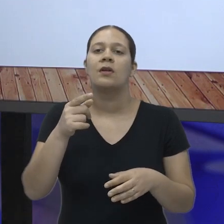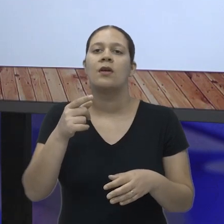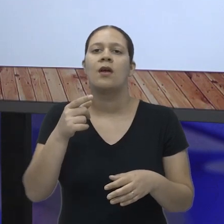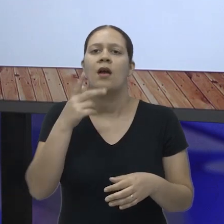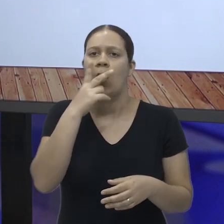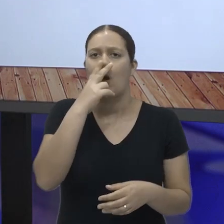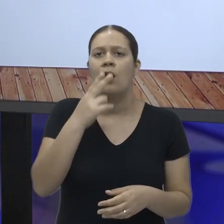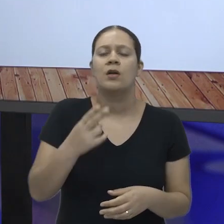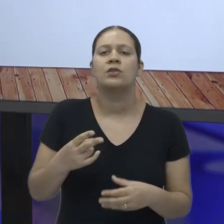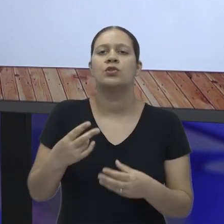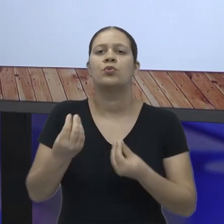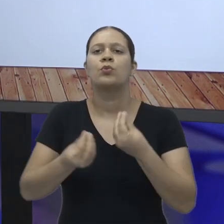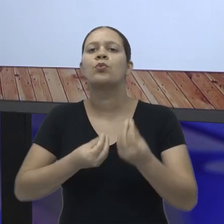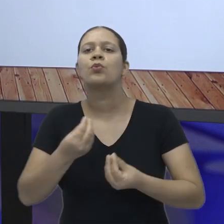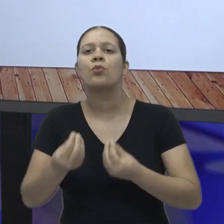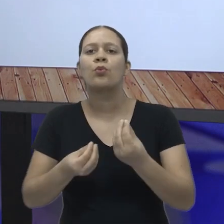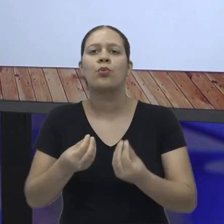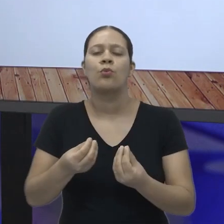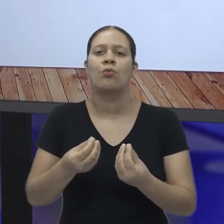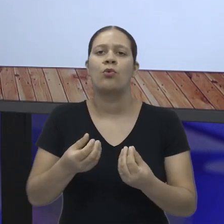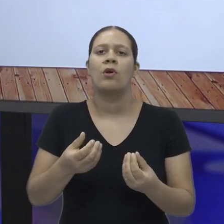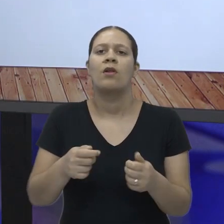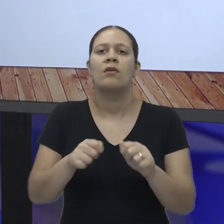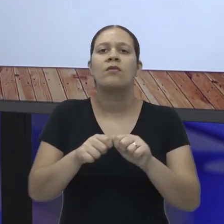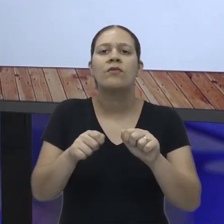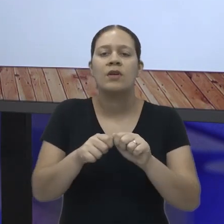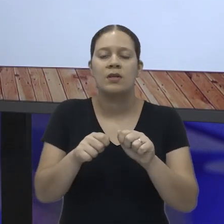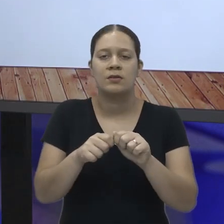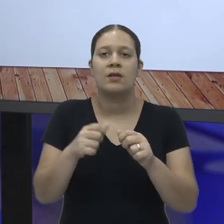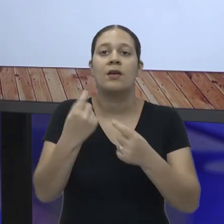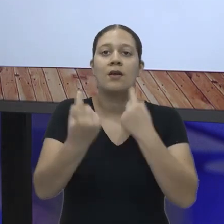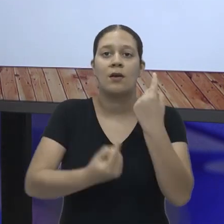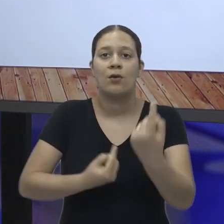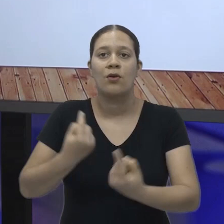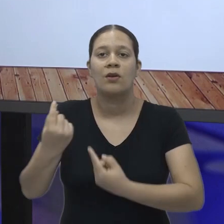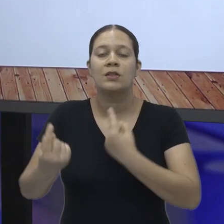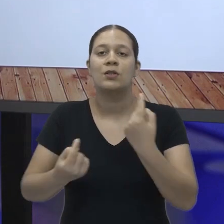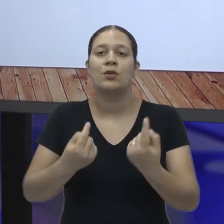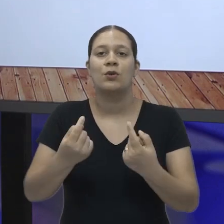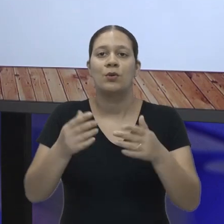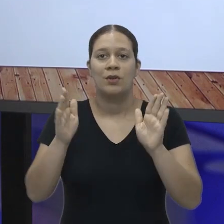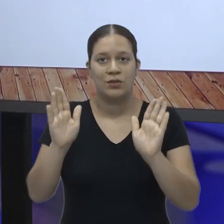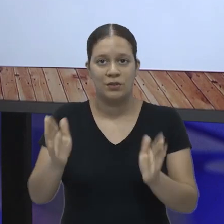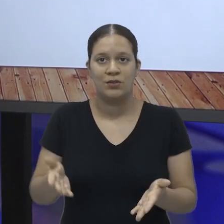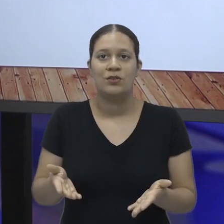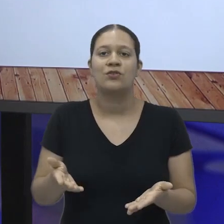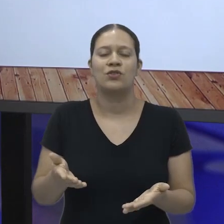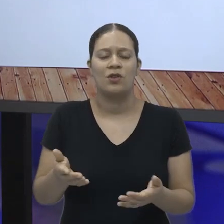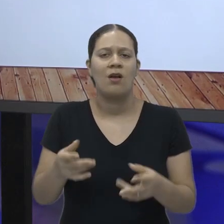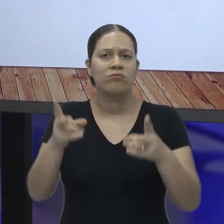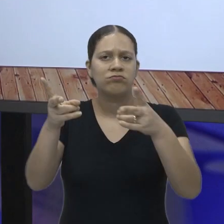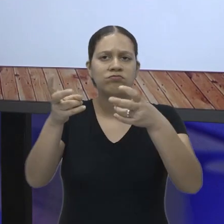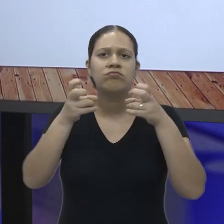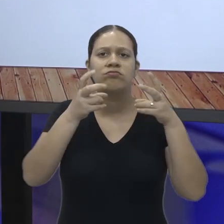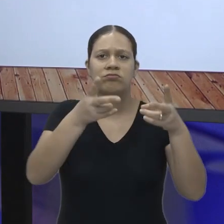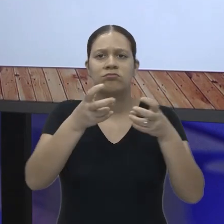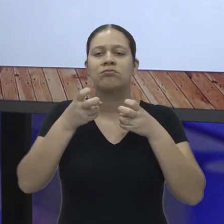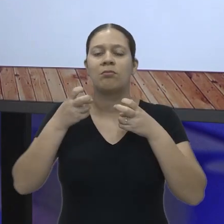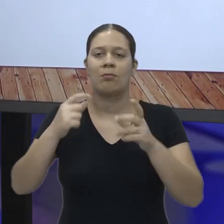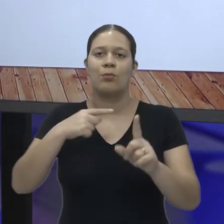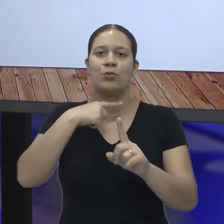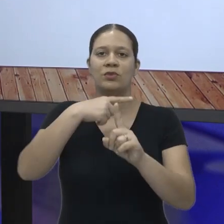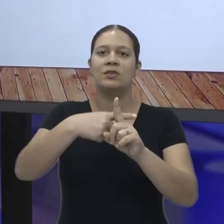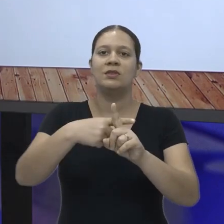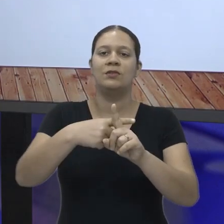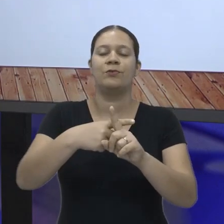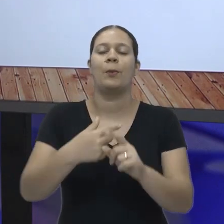pessoal e eu vou dar a minha resposta. Mas aí, você, eu acredito que cada um já deve ter colocado a sua impressão